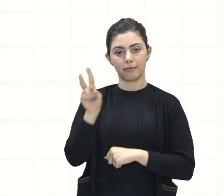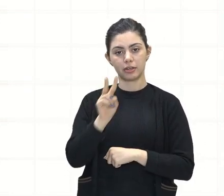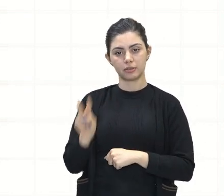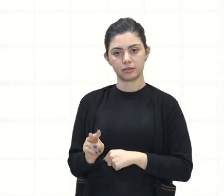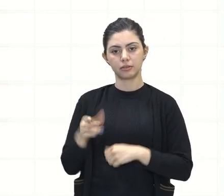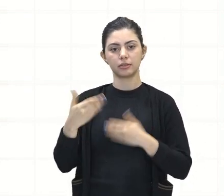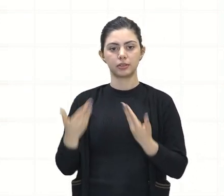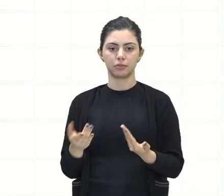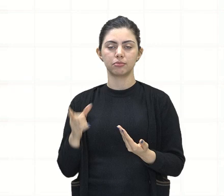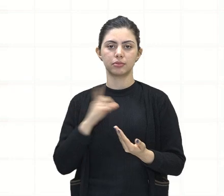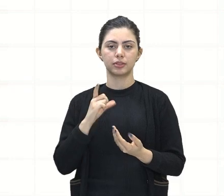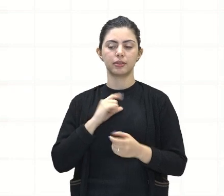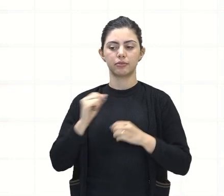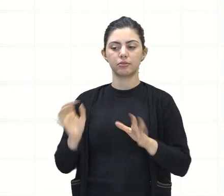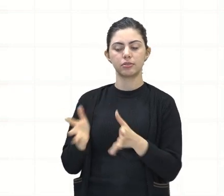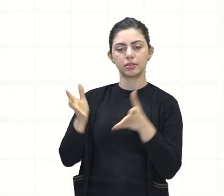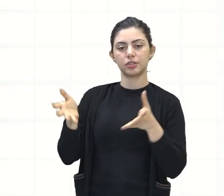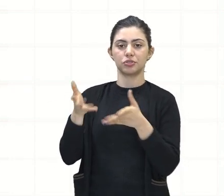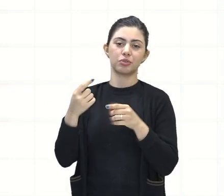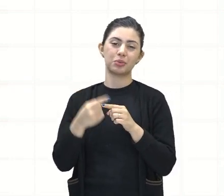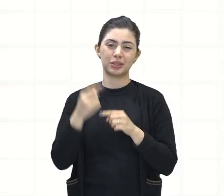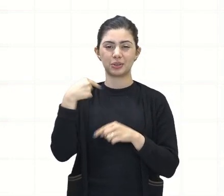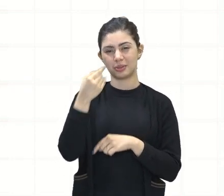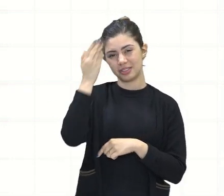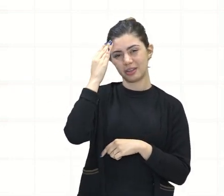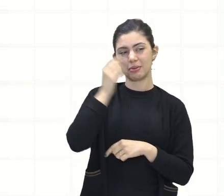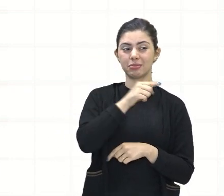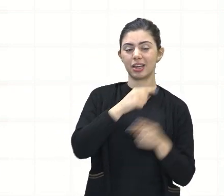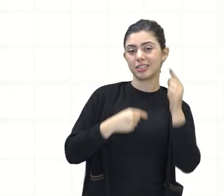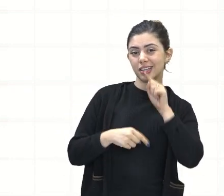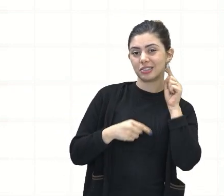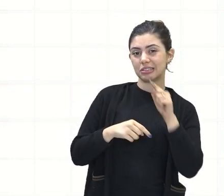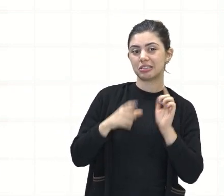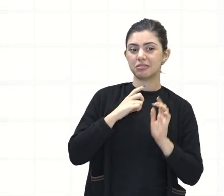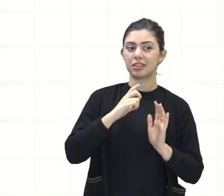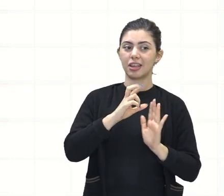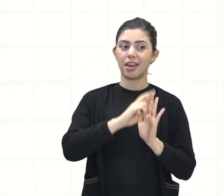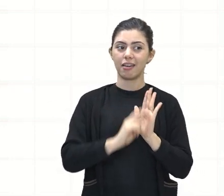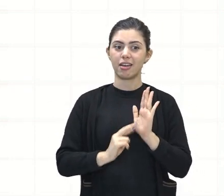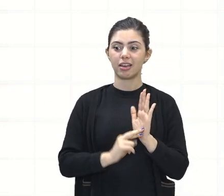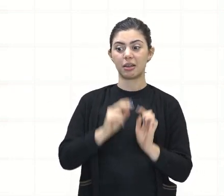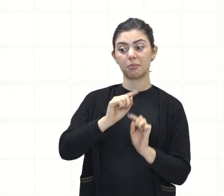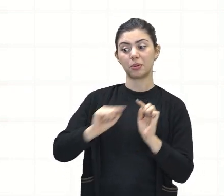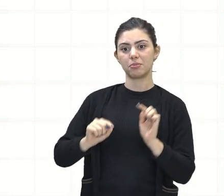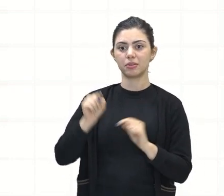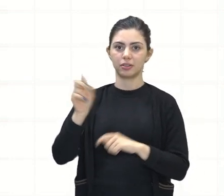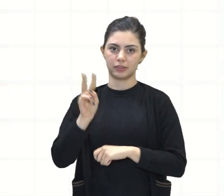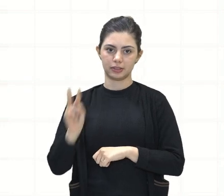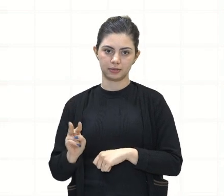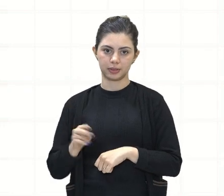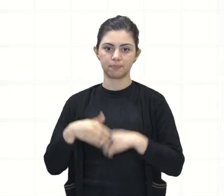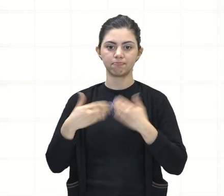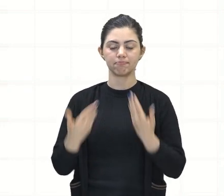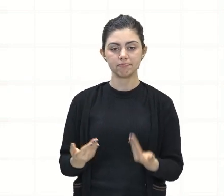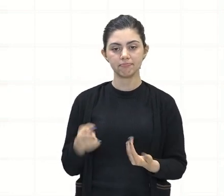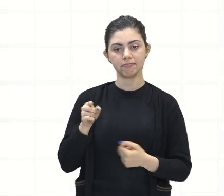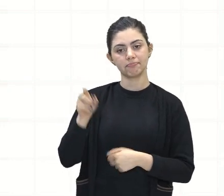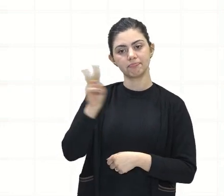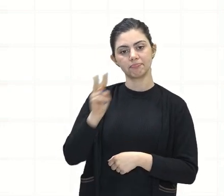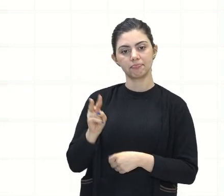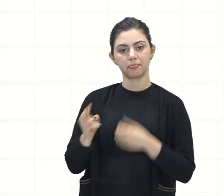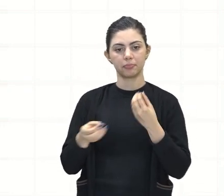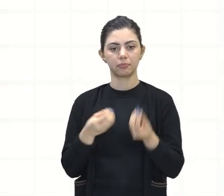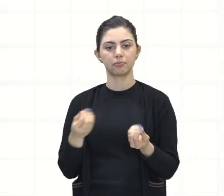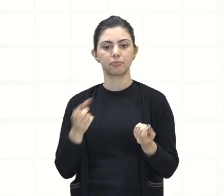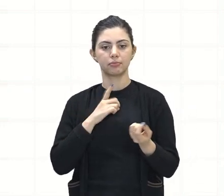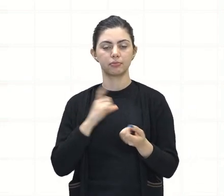ali às sanções e investidas dos Estados Unidos, certo? E a Venezuela, ela ampliou o seu papel e a sua influência